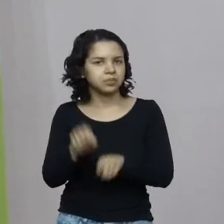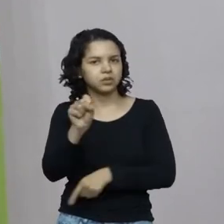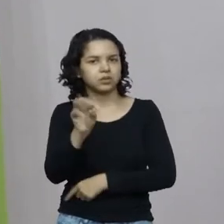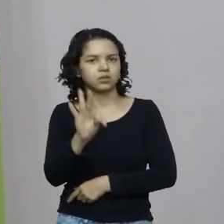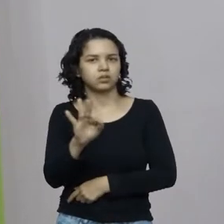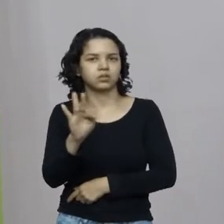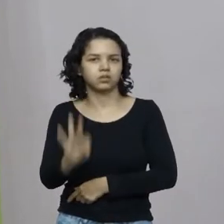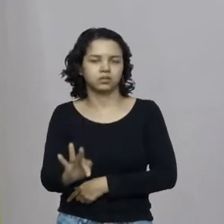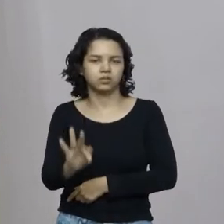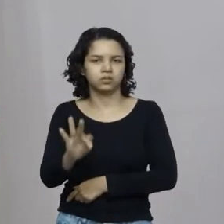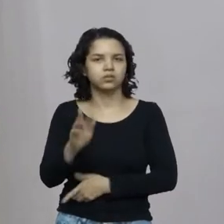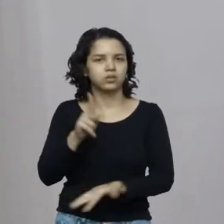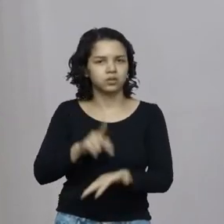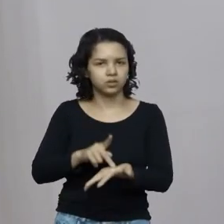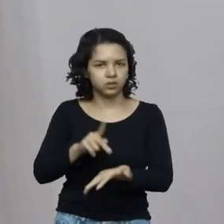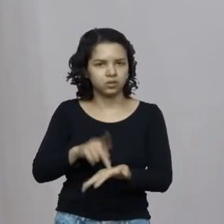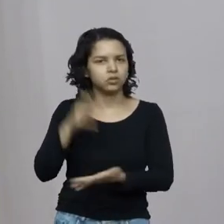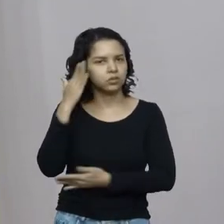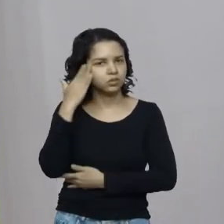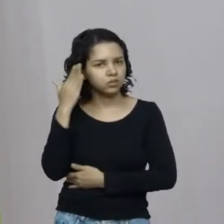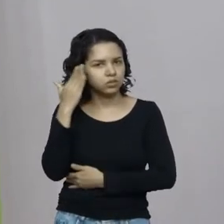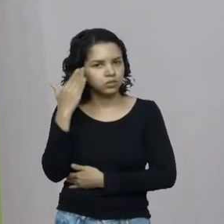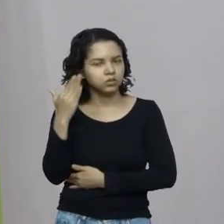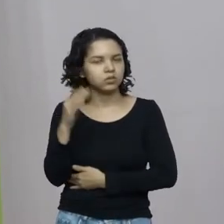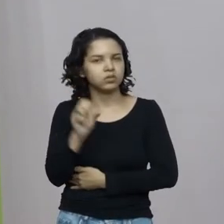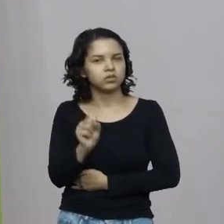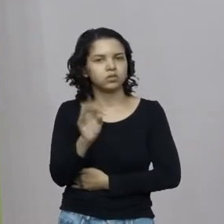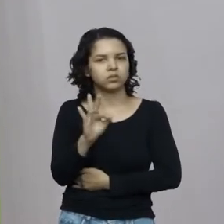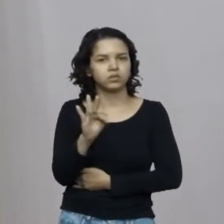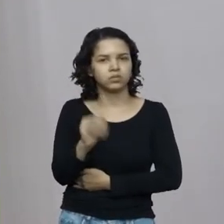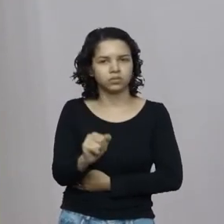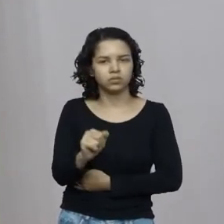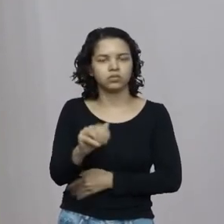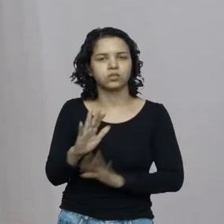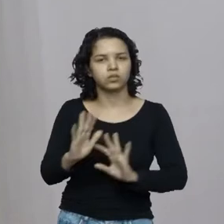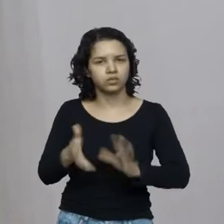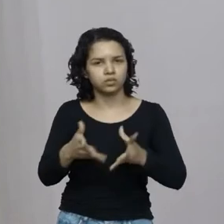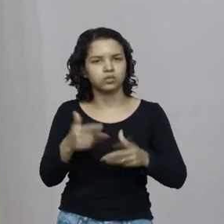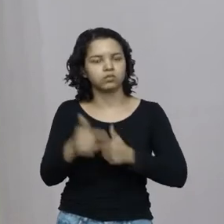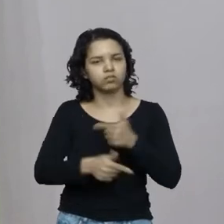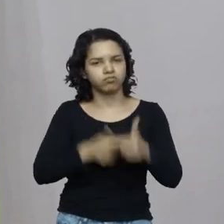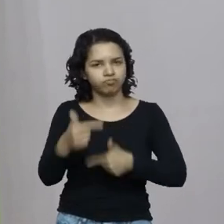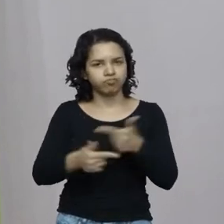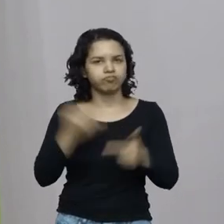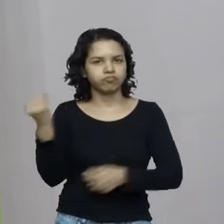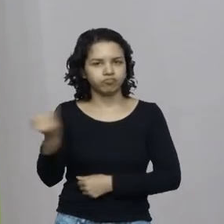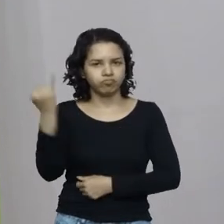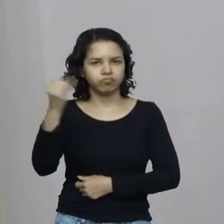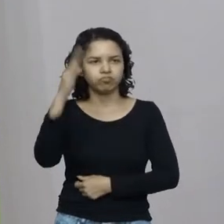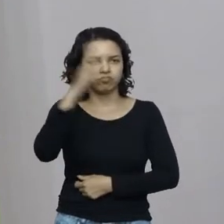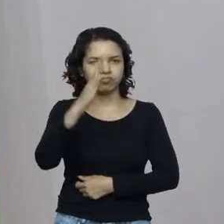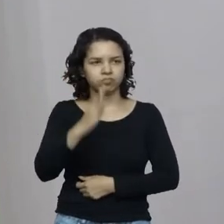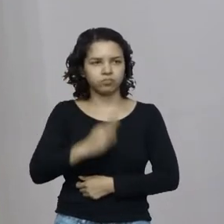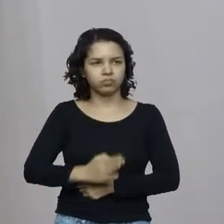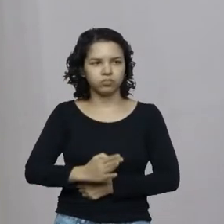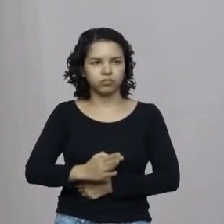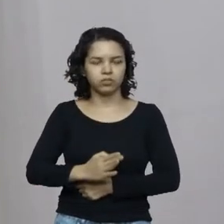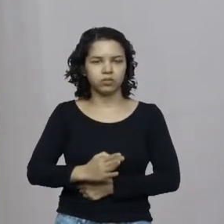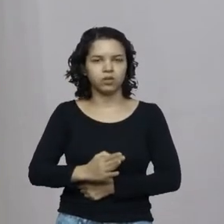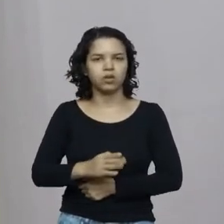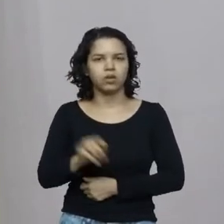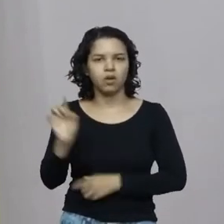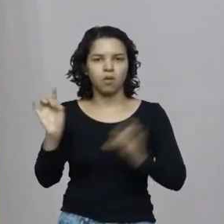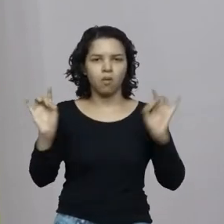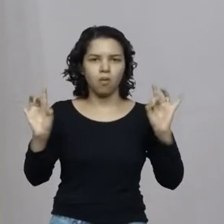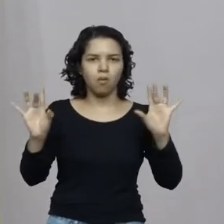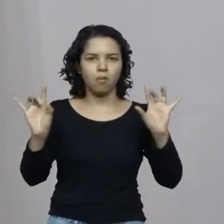Reconheço aqui que a nossa Suprema Corte já fez relevantes serviços ao nosso país e tem a oportunidade de